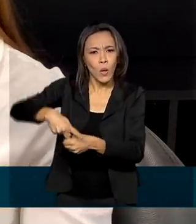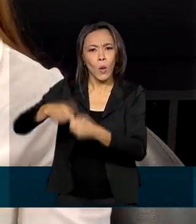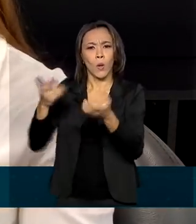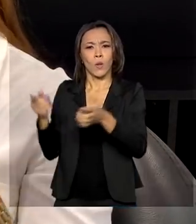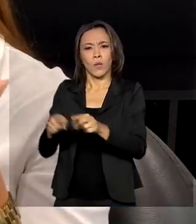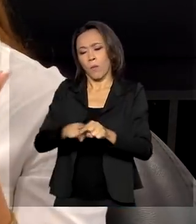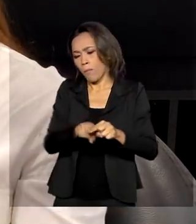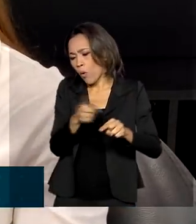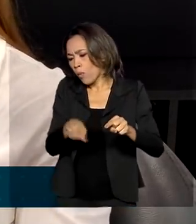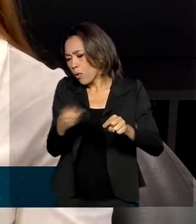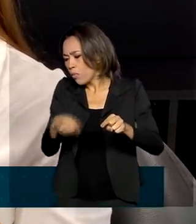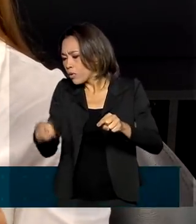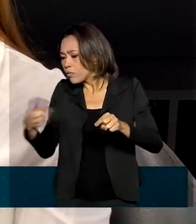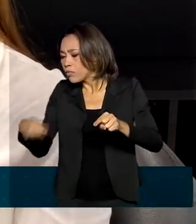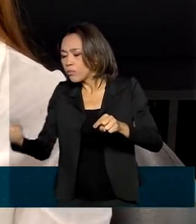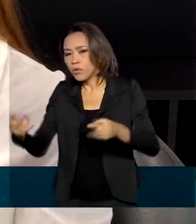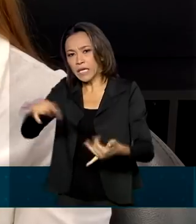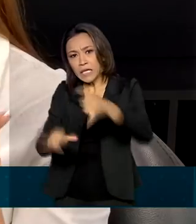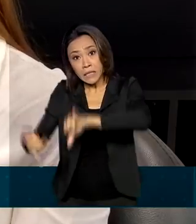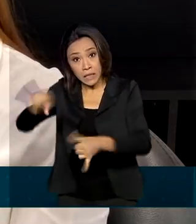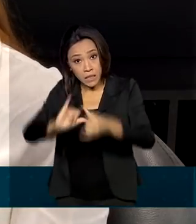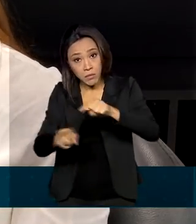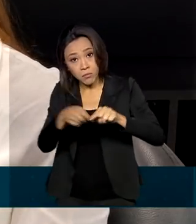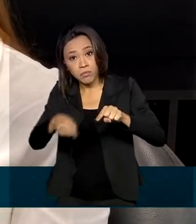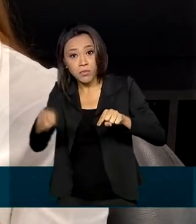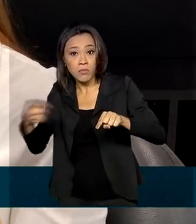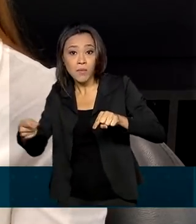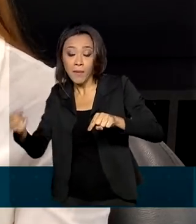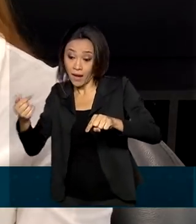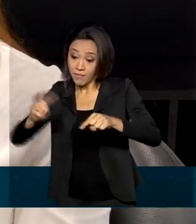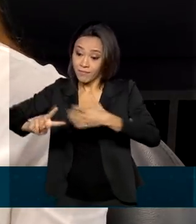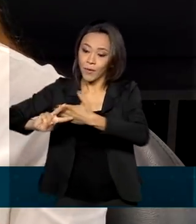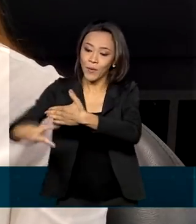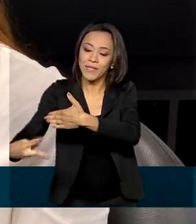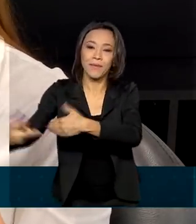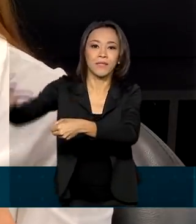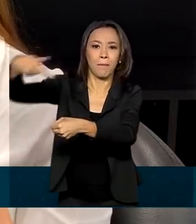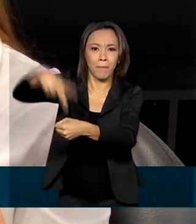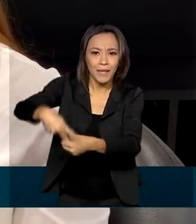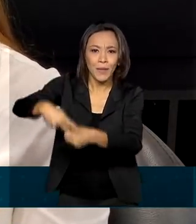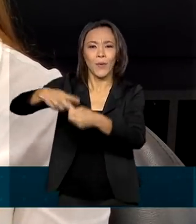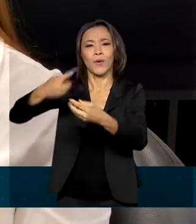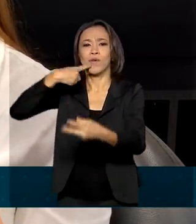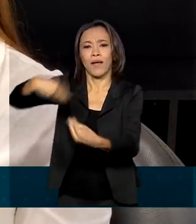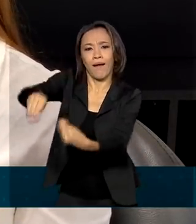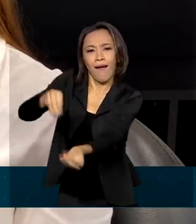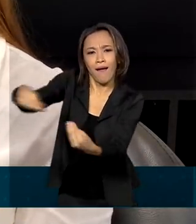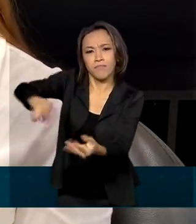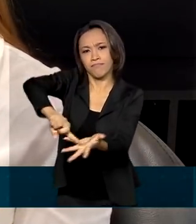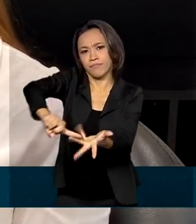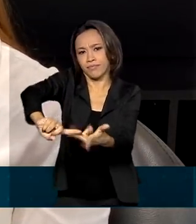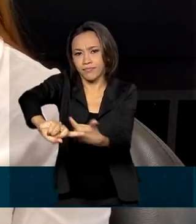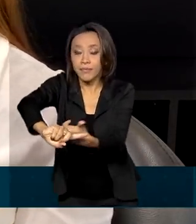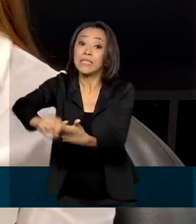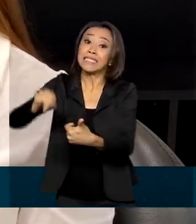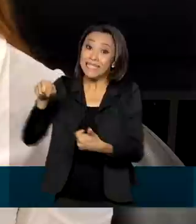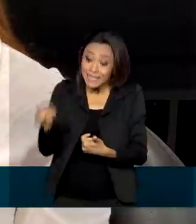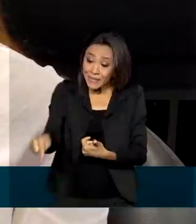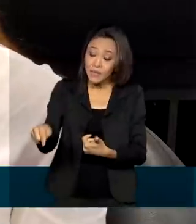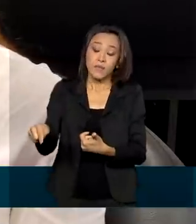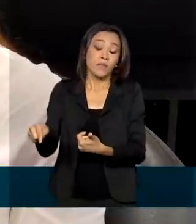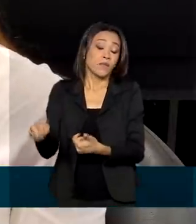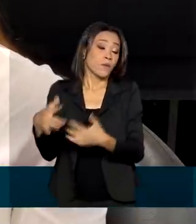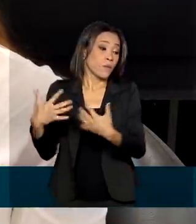todo o processo químico, o processamento para a obtenção do petróleo e dos seus derivados, dos gases e tudo mais, eles terminam